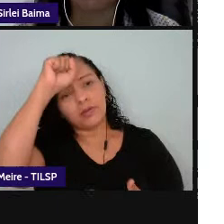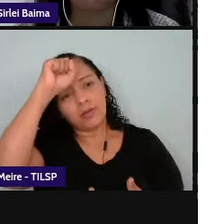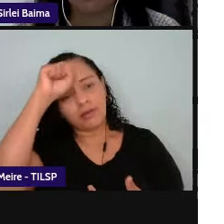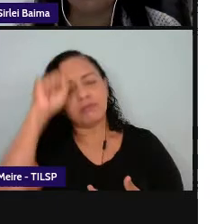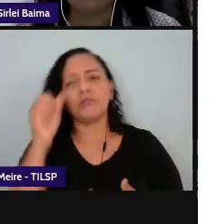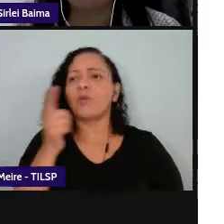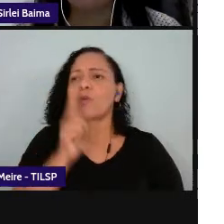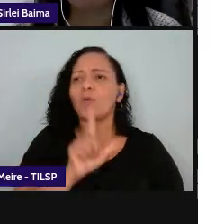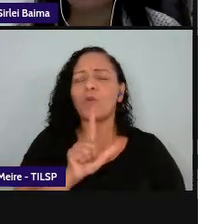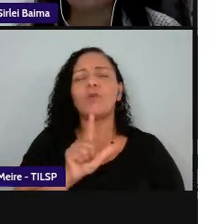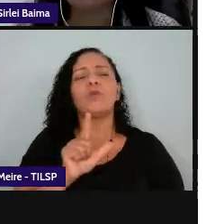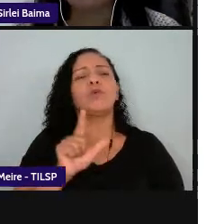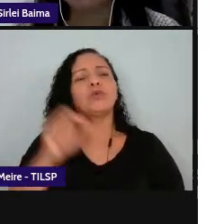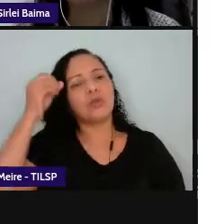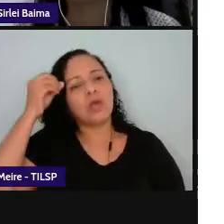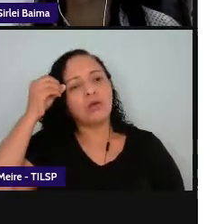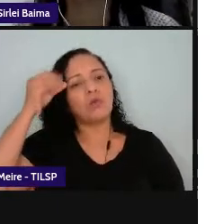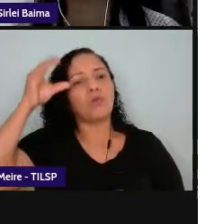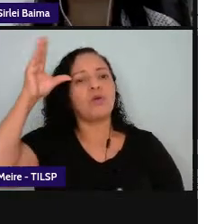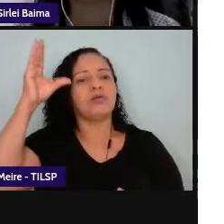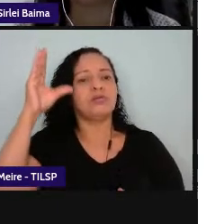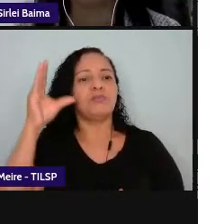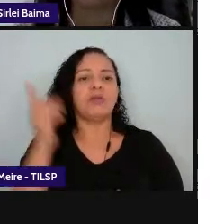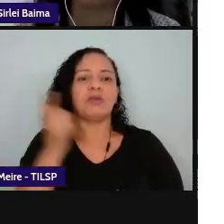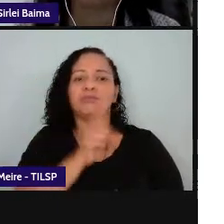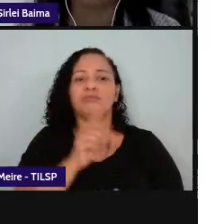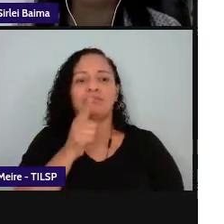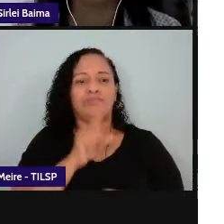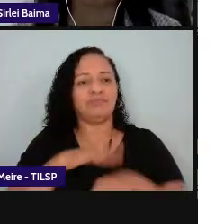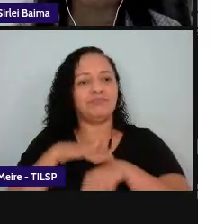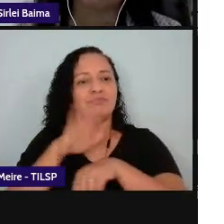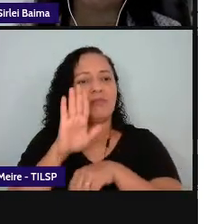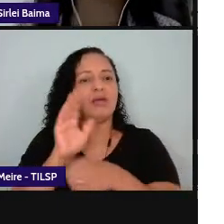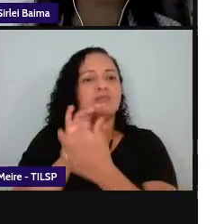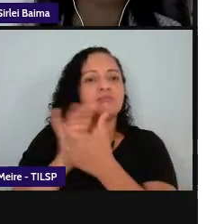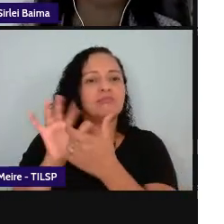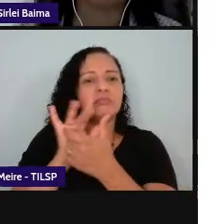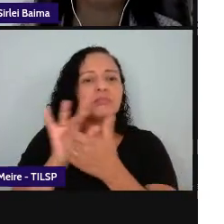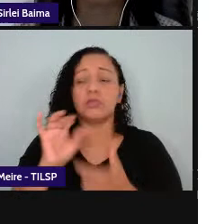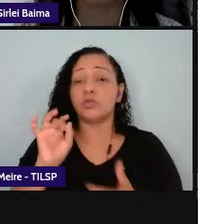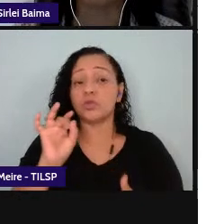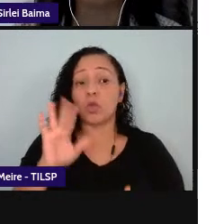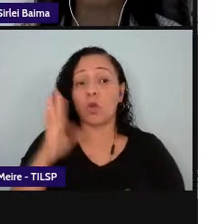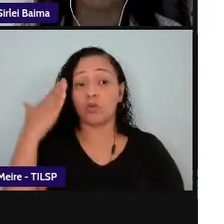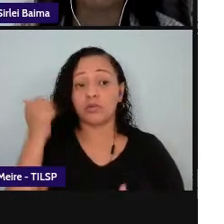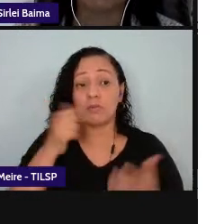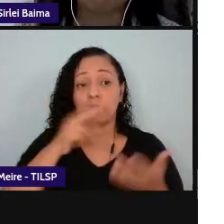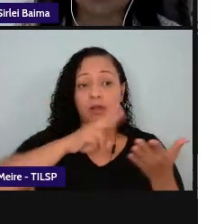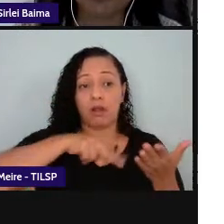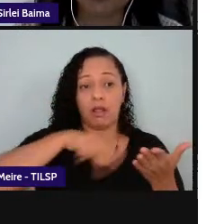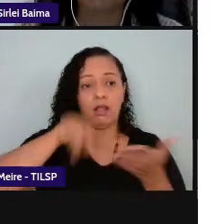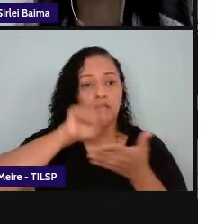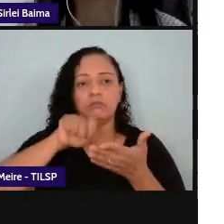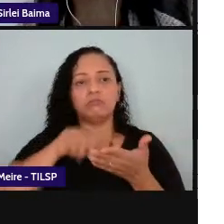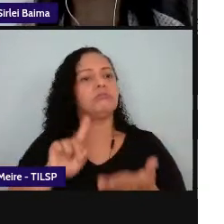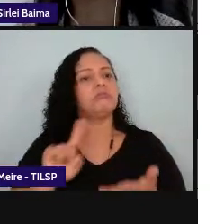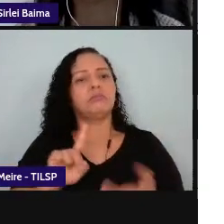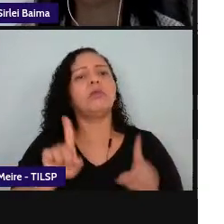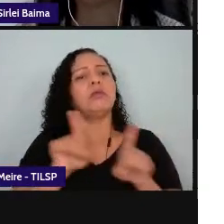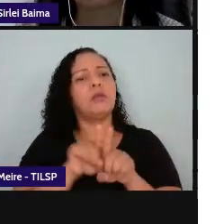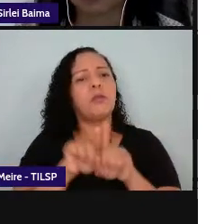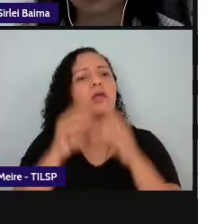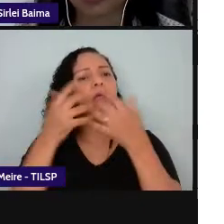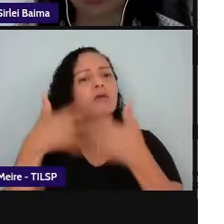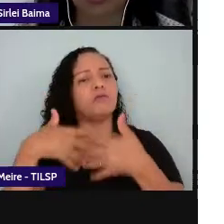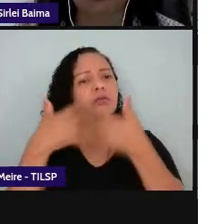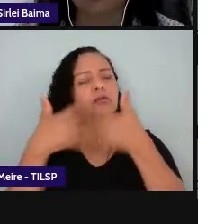repertório a uma ampliação não só no sentido de saber ler e escrever mas no sentido de refletir sobre o